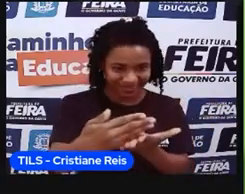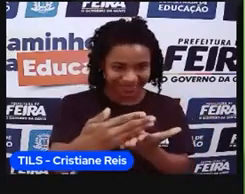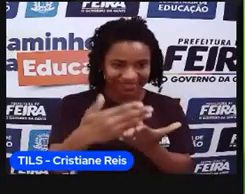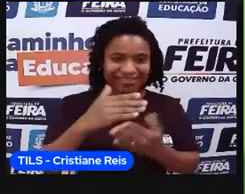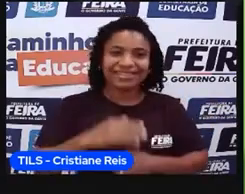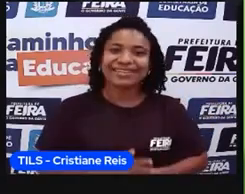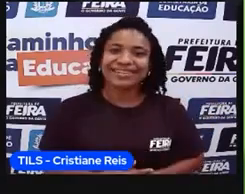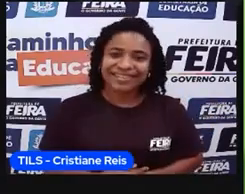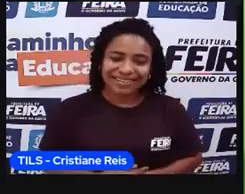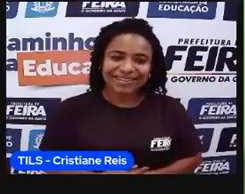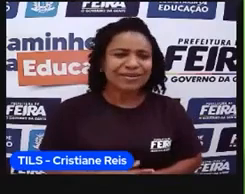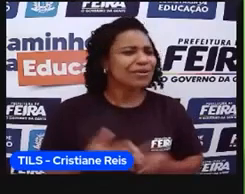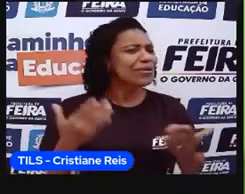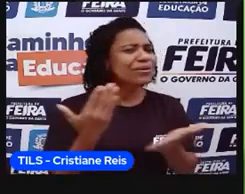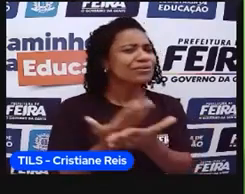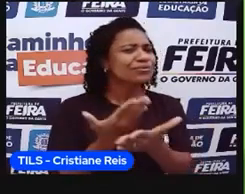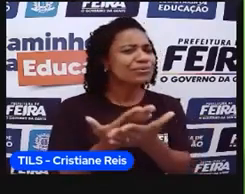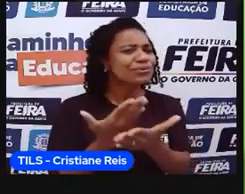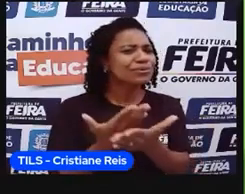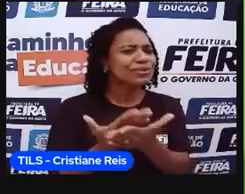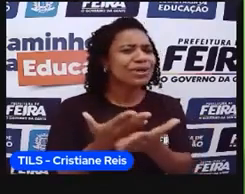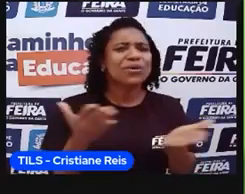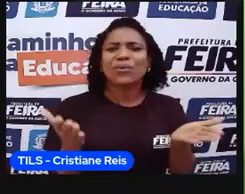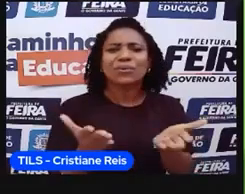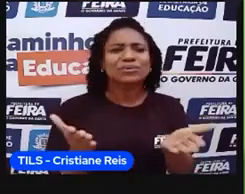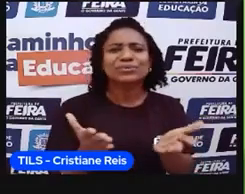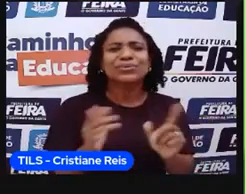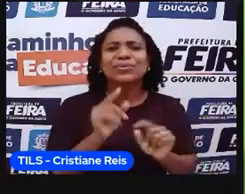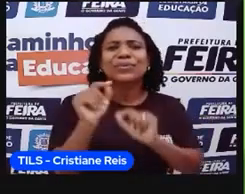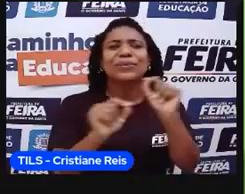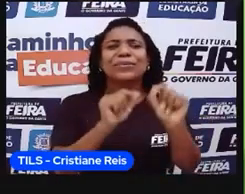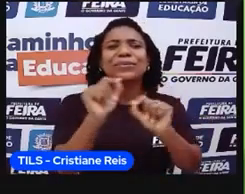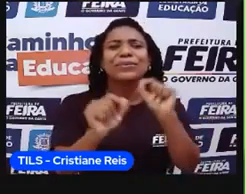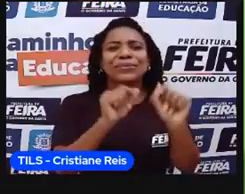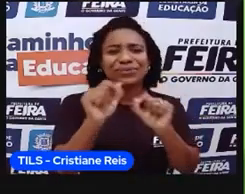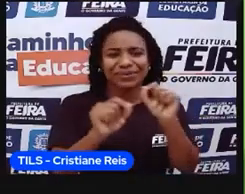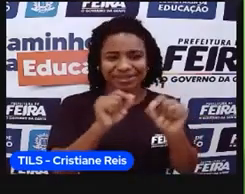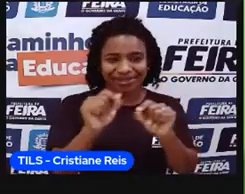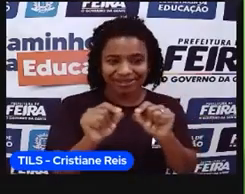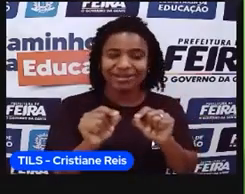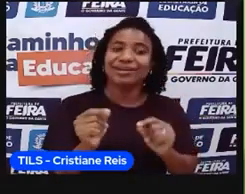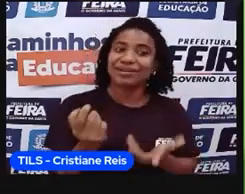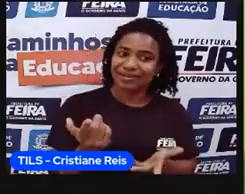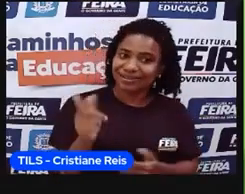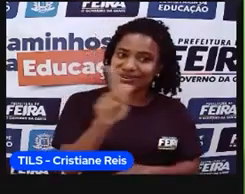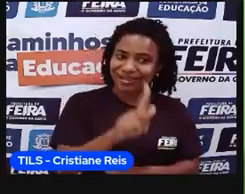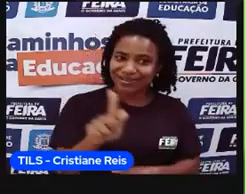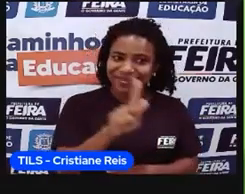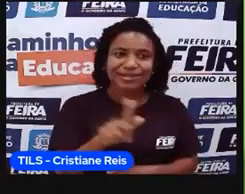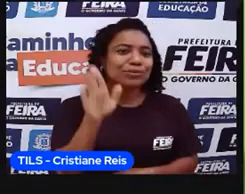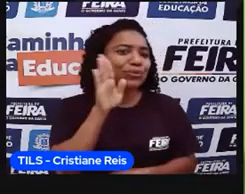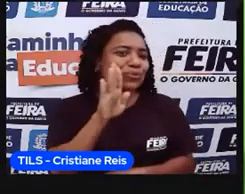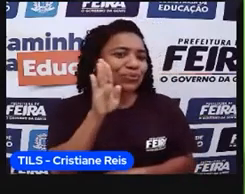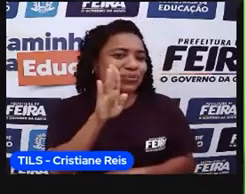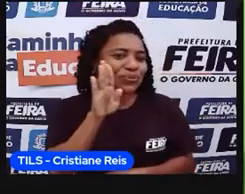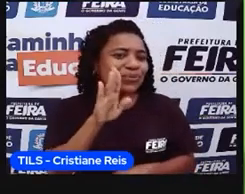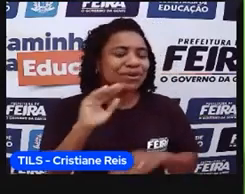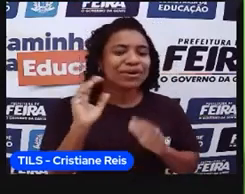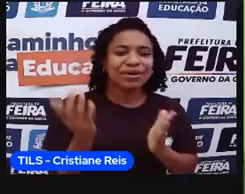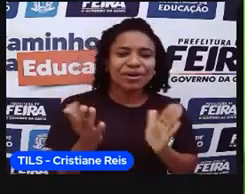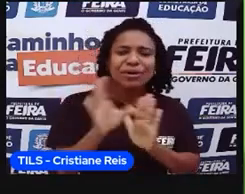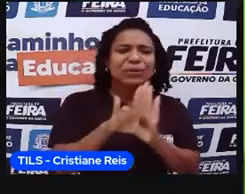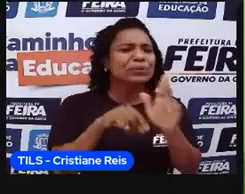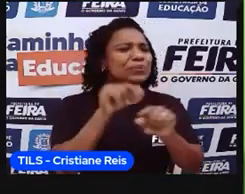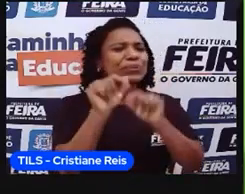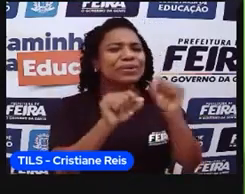O que será que eu vou estudar hoje? A gente já estudou muitas coisas legais, né? Em geografia. Já estudamos, né? O conceito de paisagem,